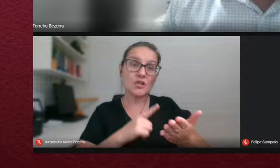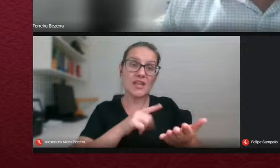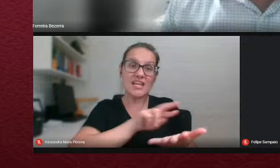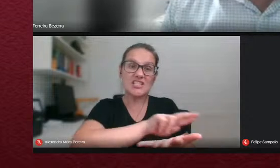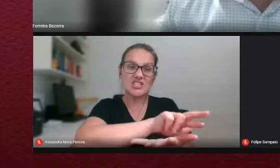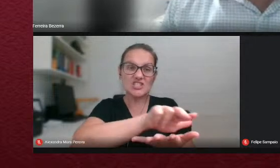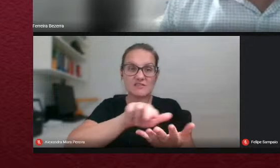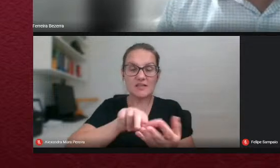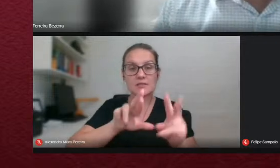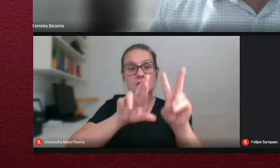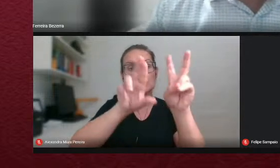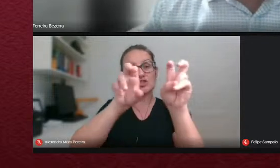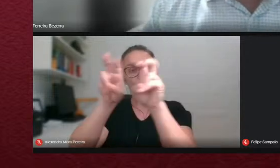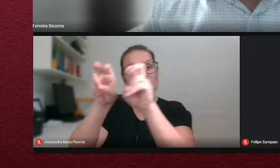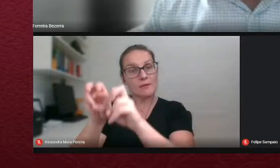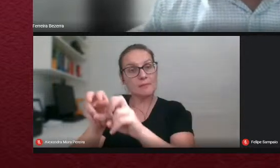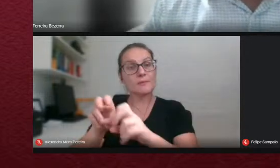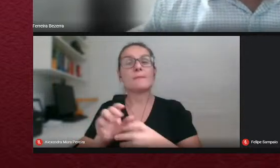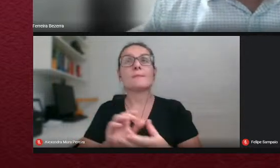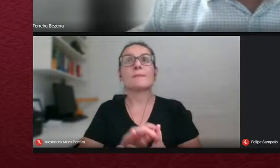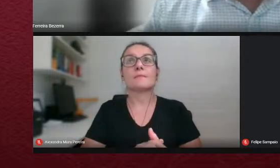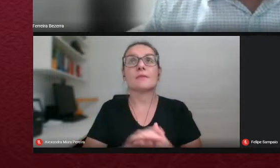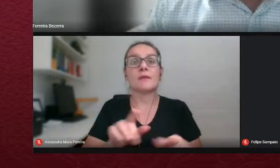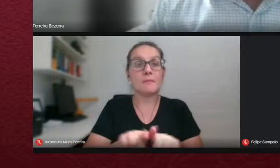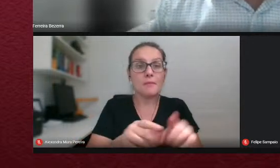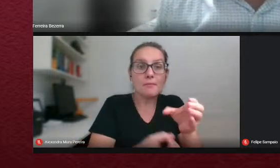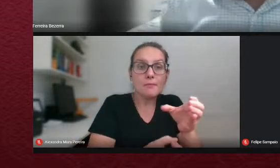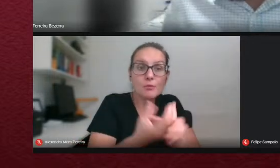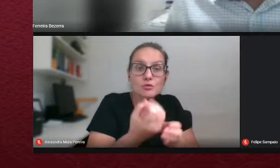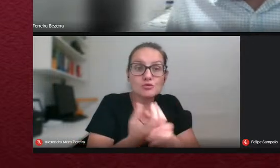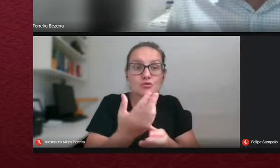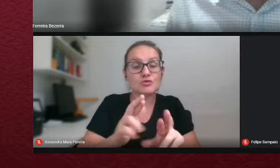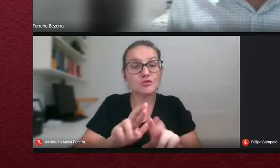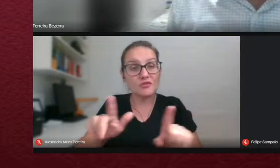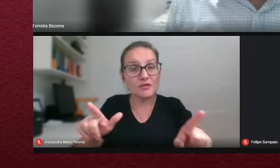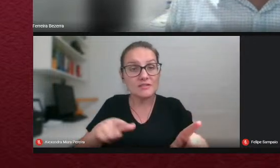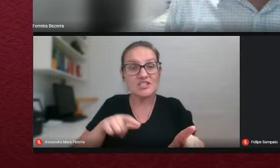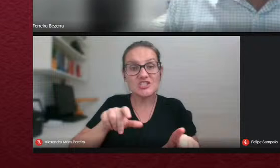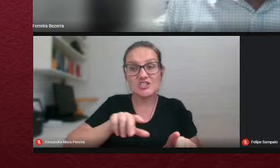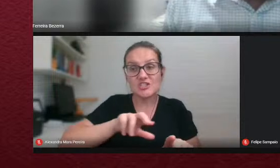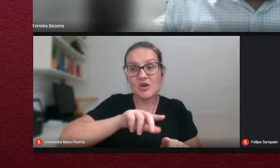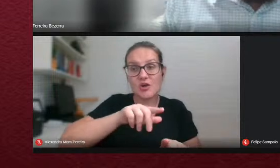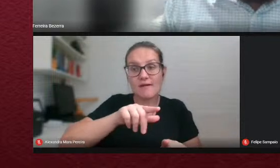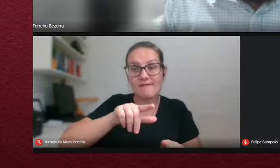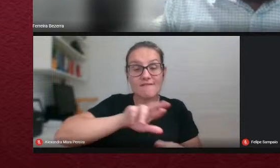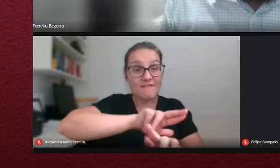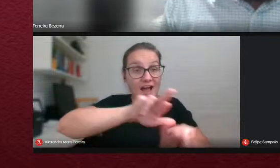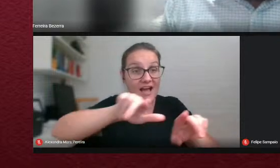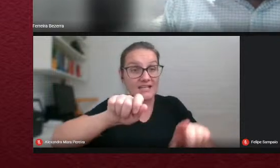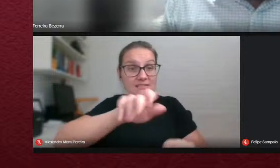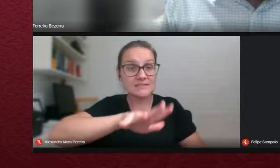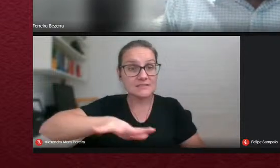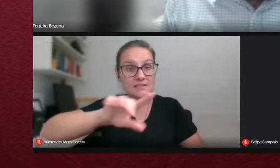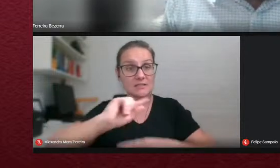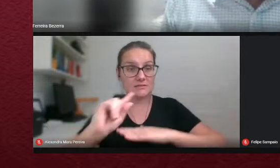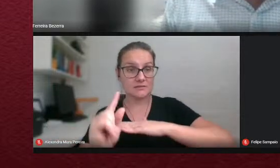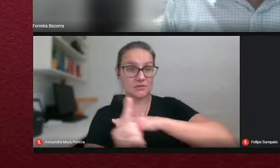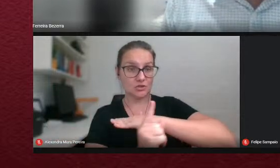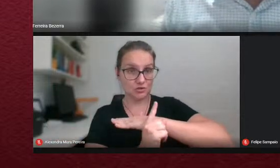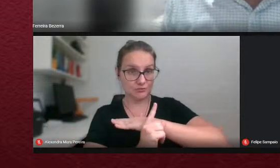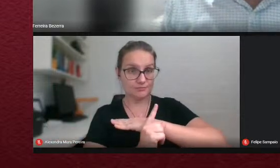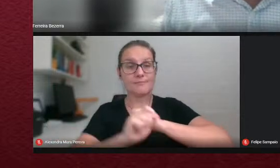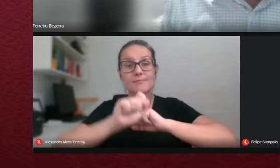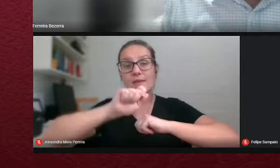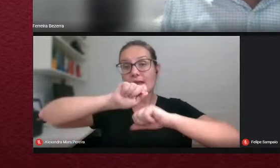temática pluralidade de produções e que as diversas áreas sejam contempladas sem dúvida